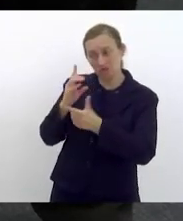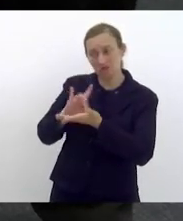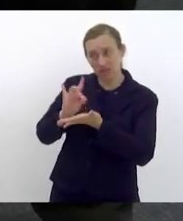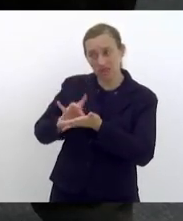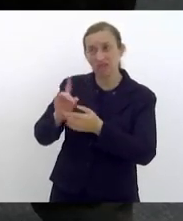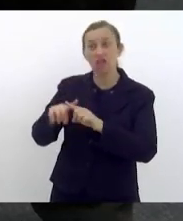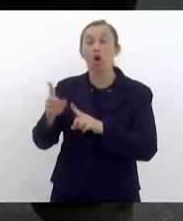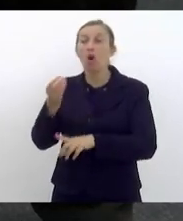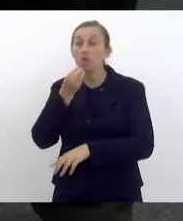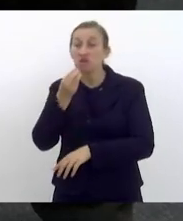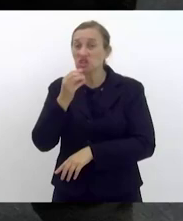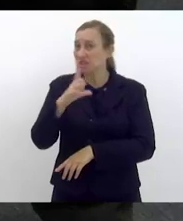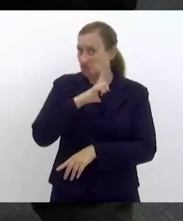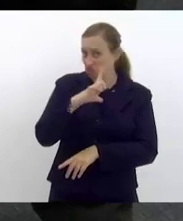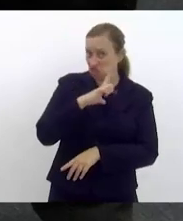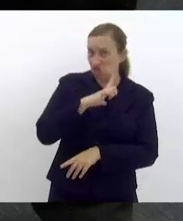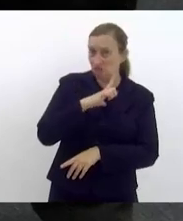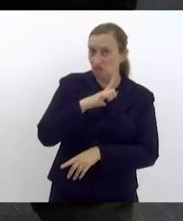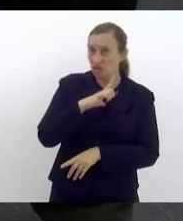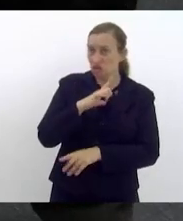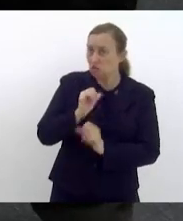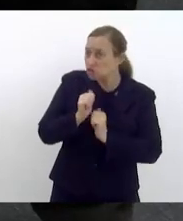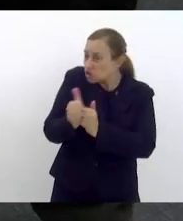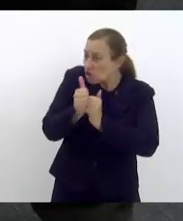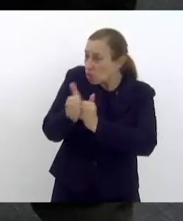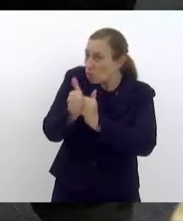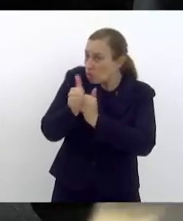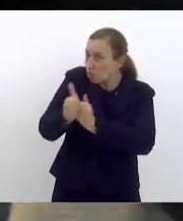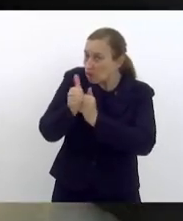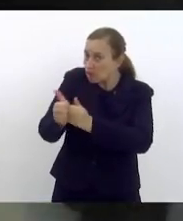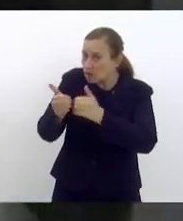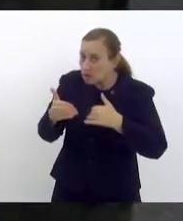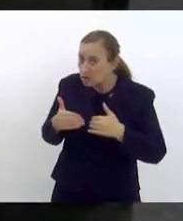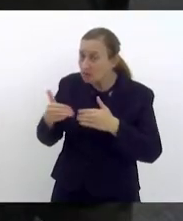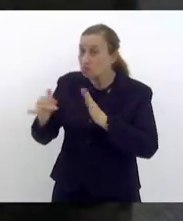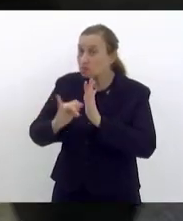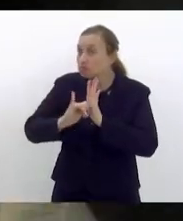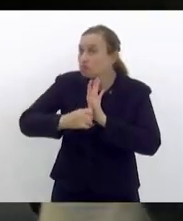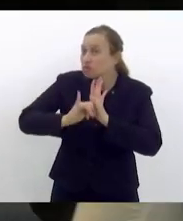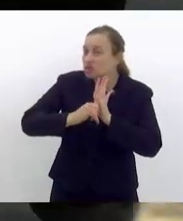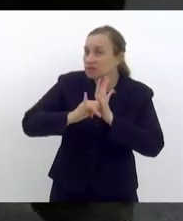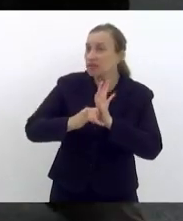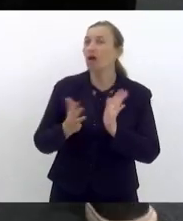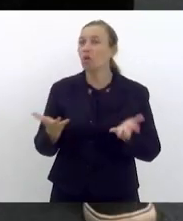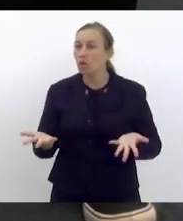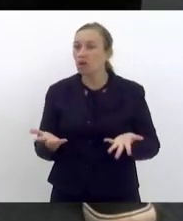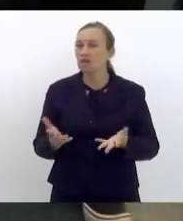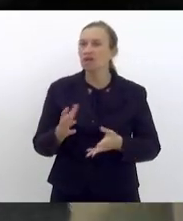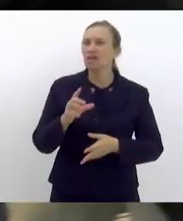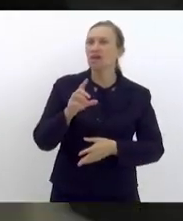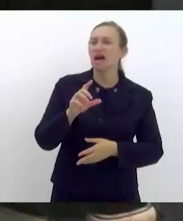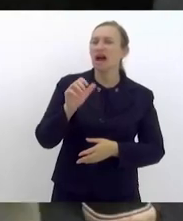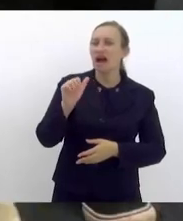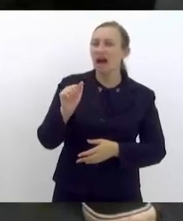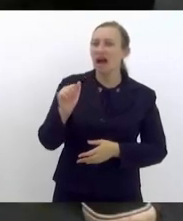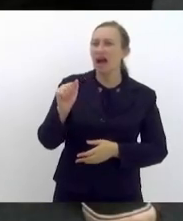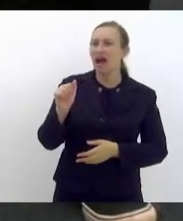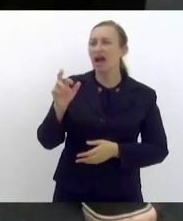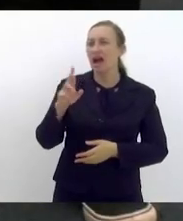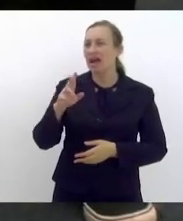Eu tive a oportunidade de acompanhar o lançamento do edital, dos arraiais,